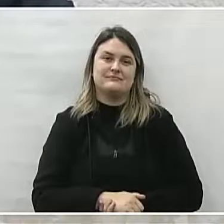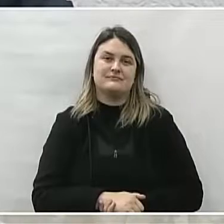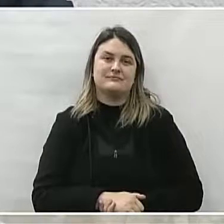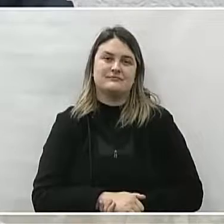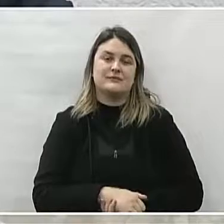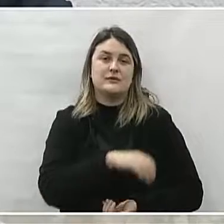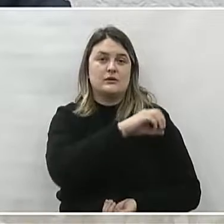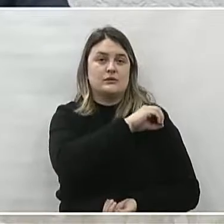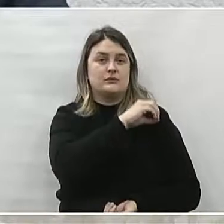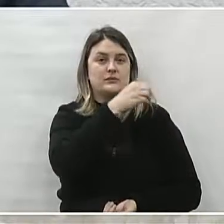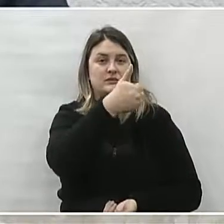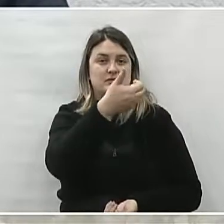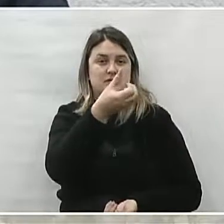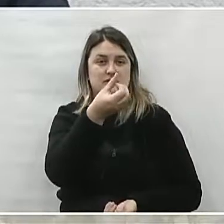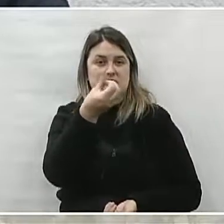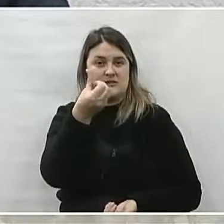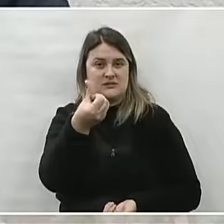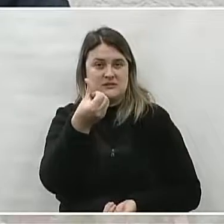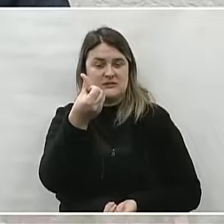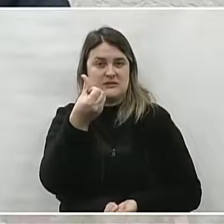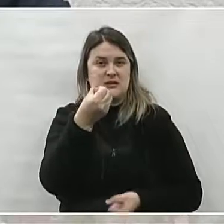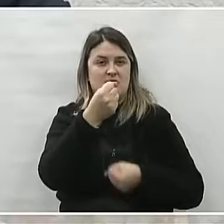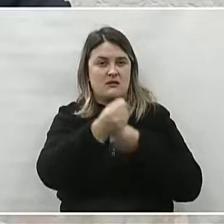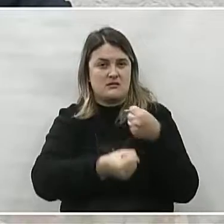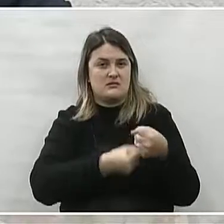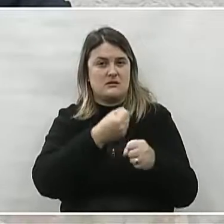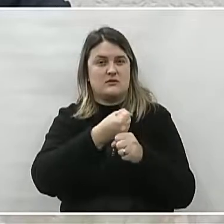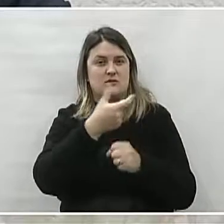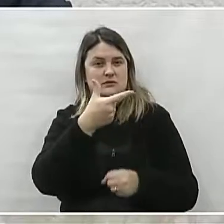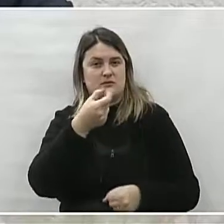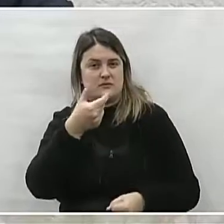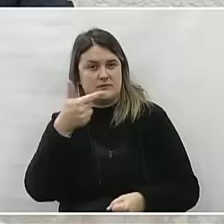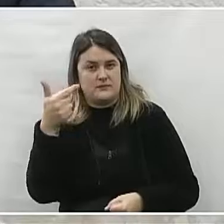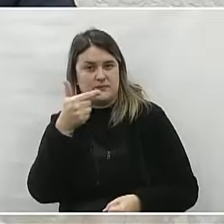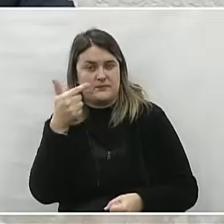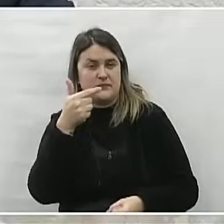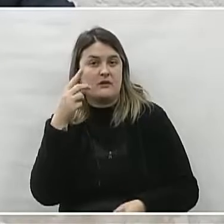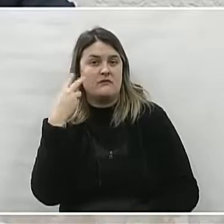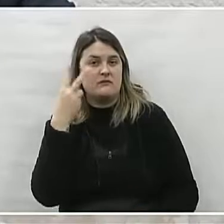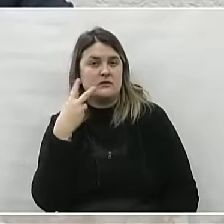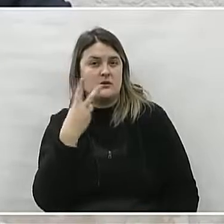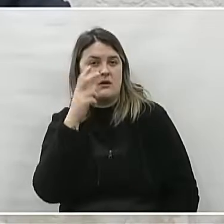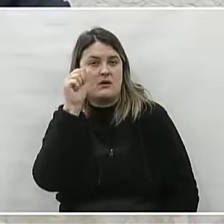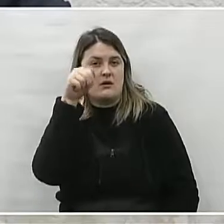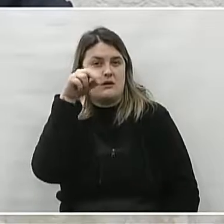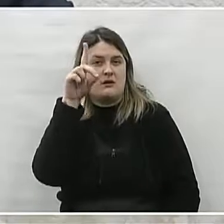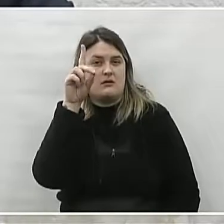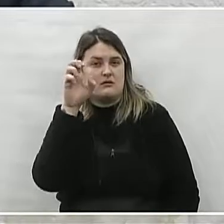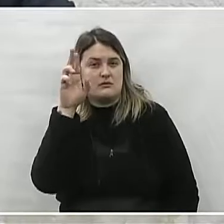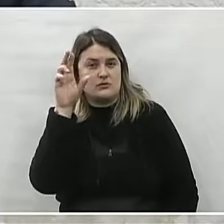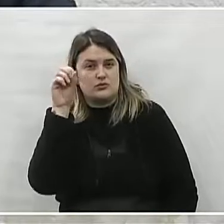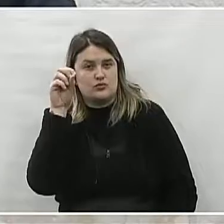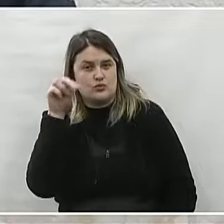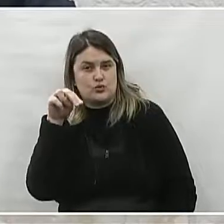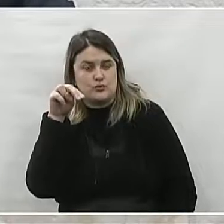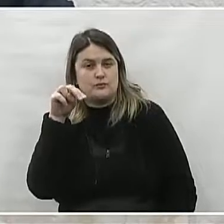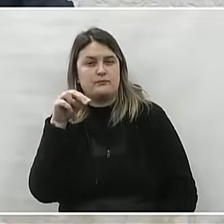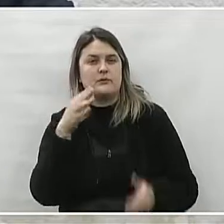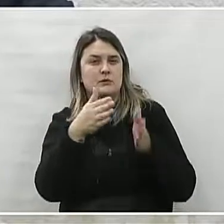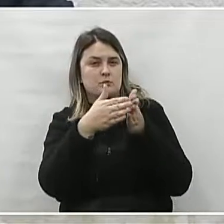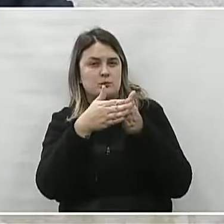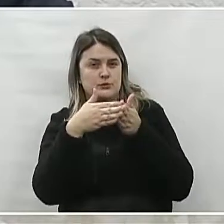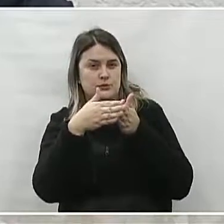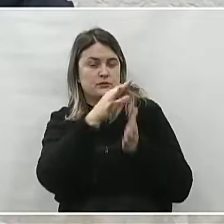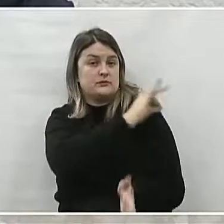Número 106 de 2022, do vereador Anderson Cripa, Luiz Cardoso. Ao